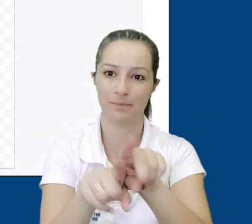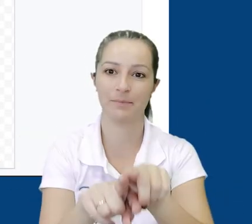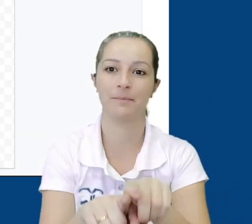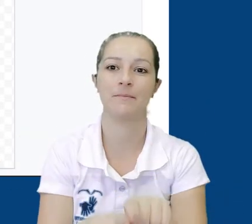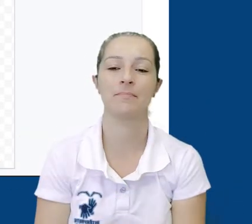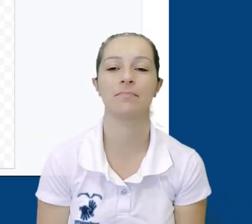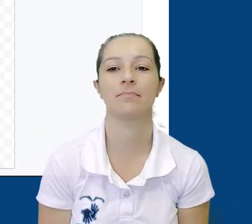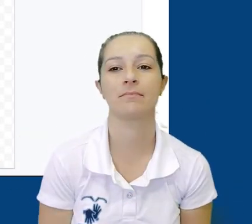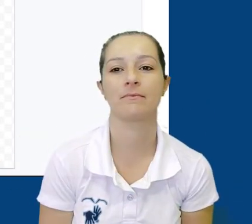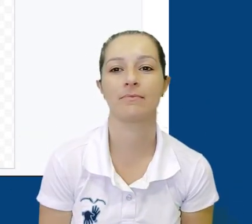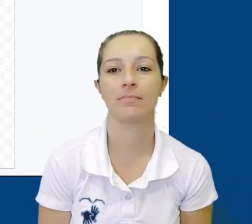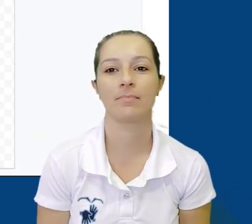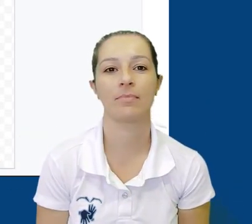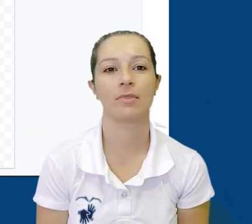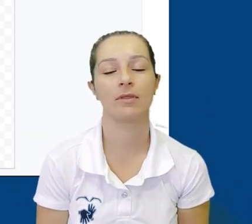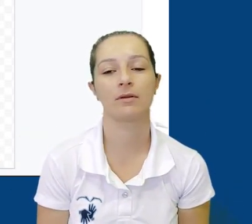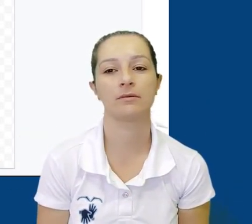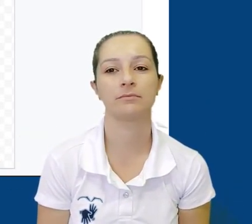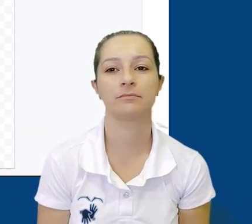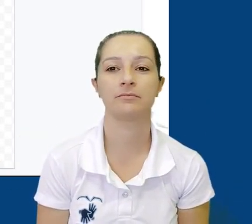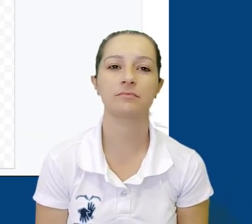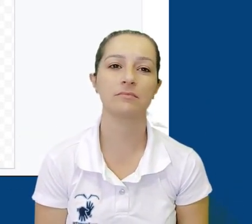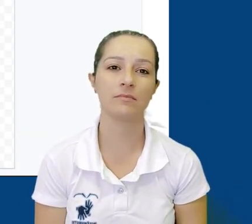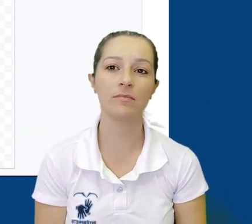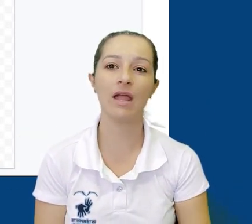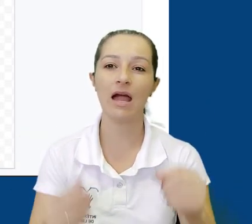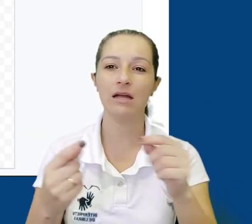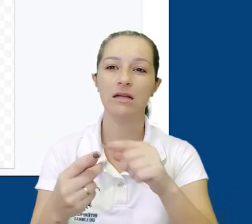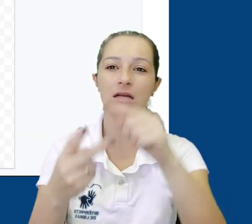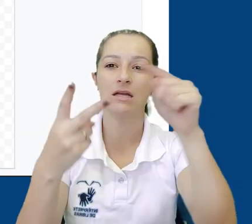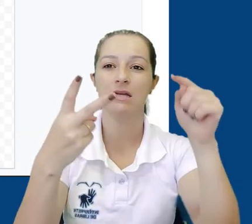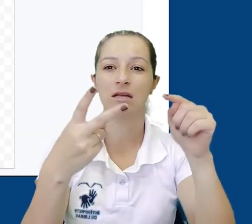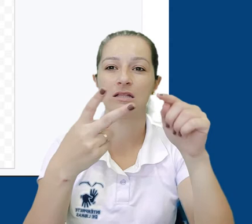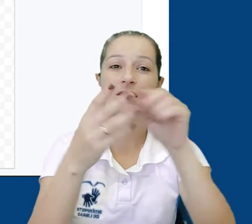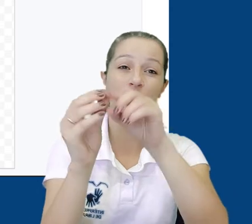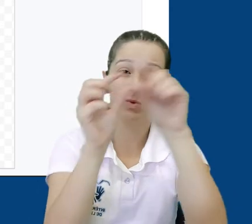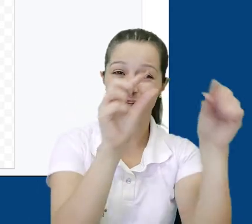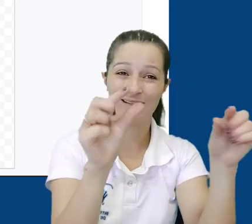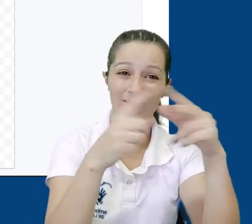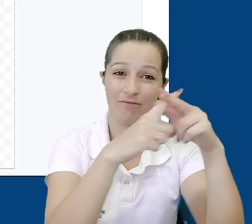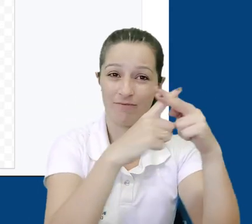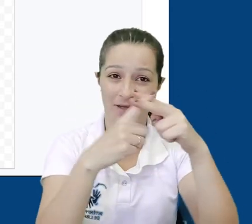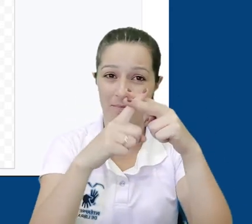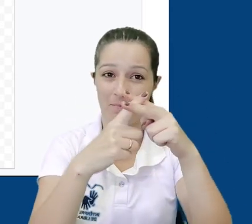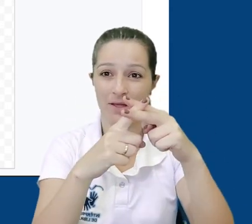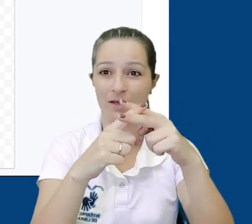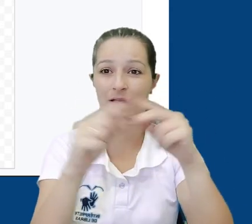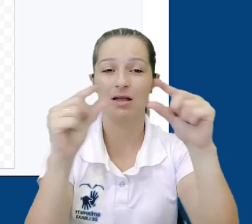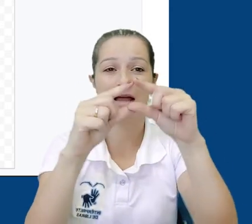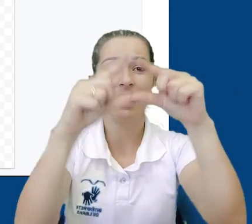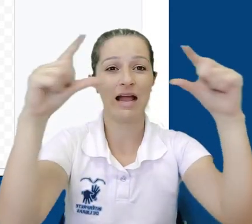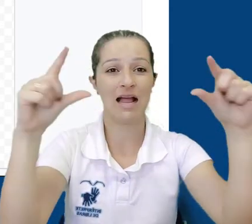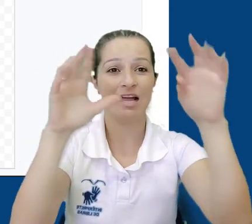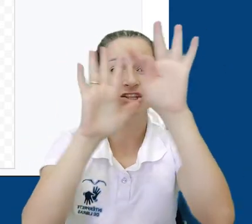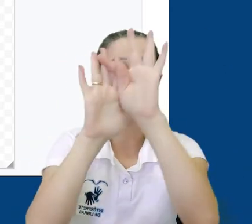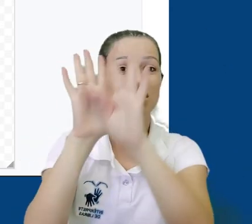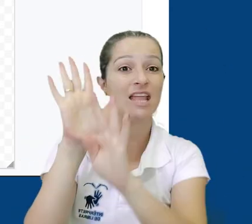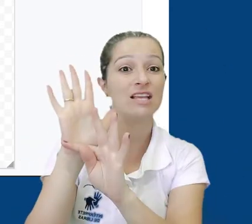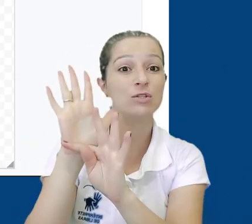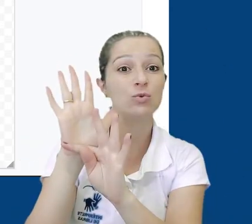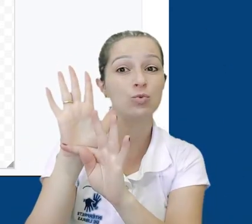espessura e o tipo de traço. Depois das formas, temos a ferramenta de caixa de texto. E assim como fizemos anteriormente,